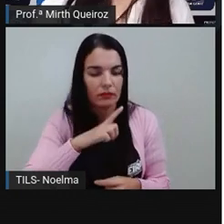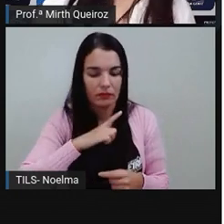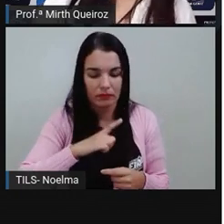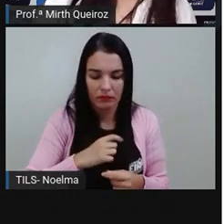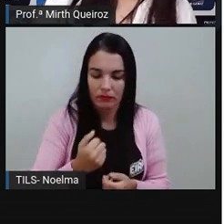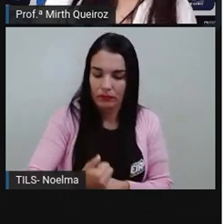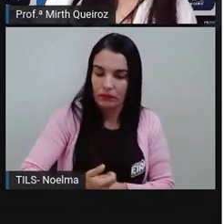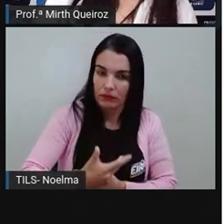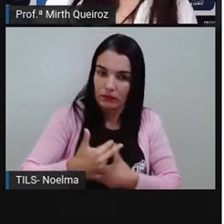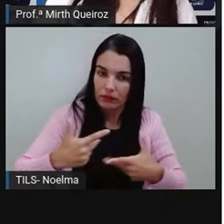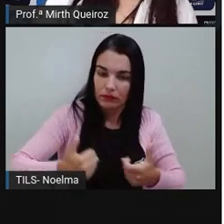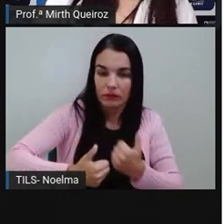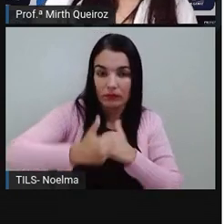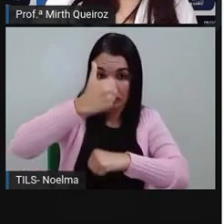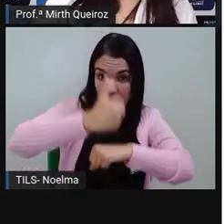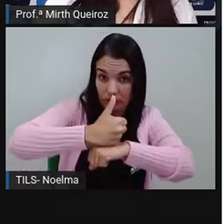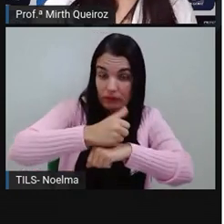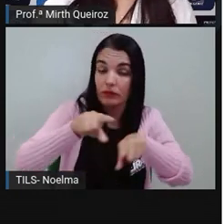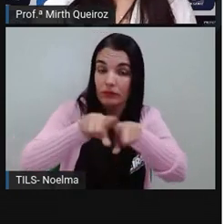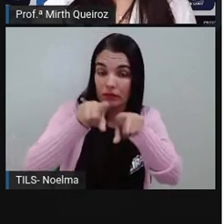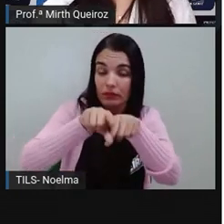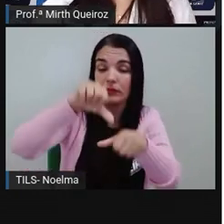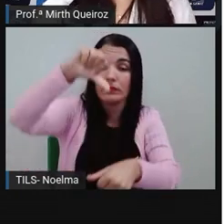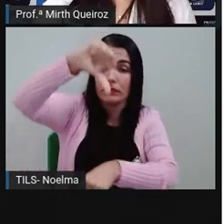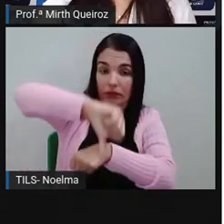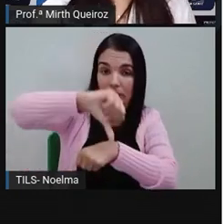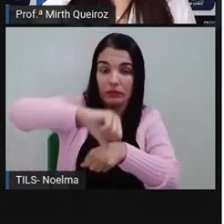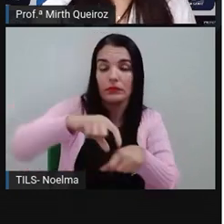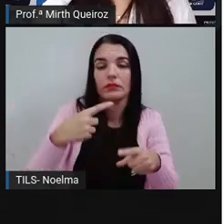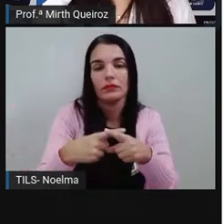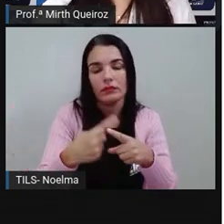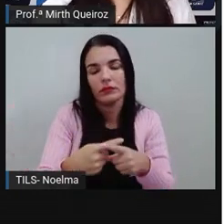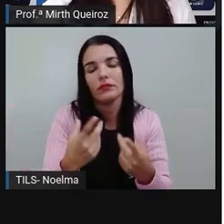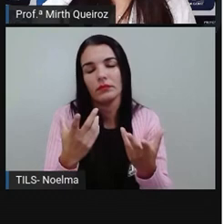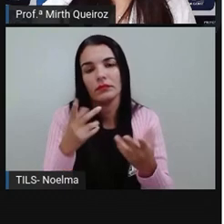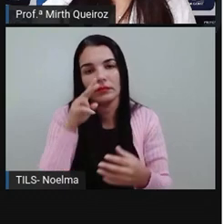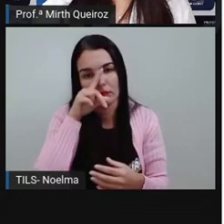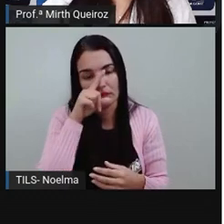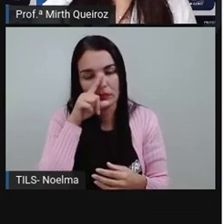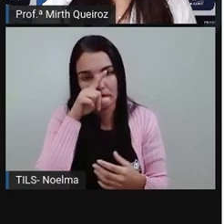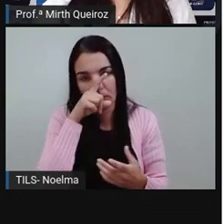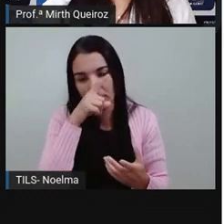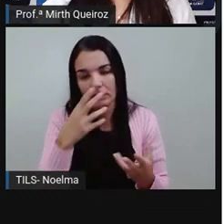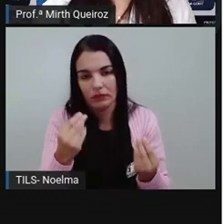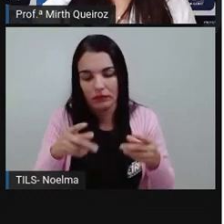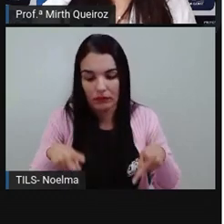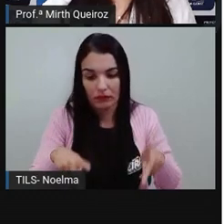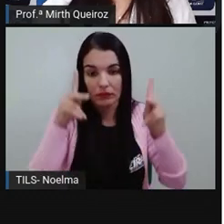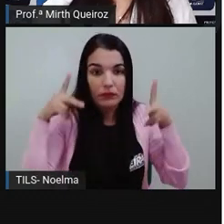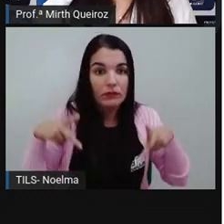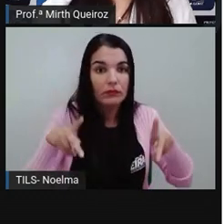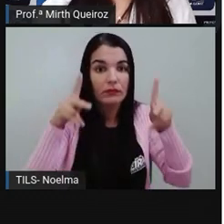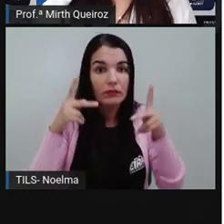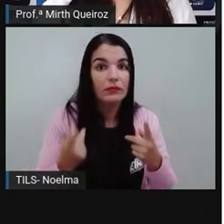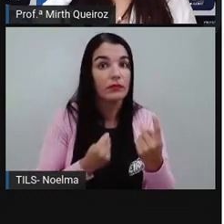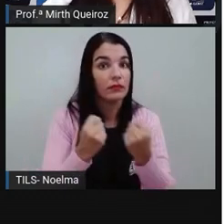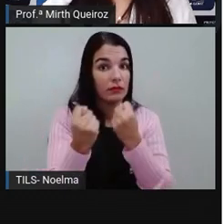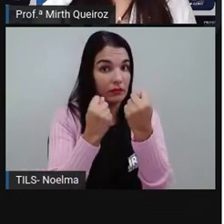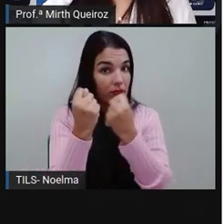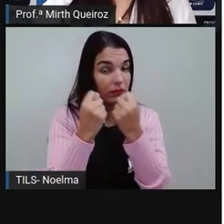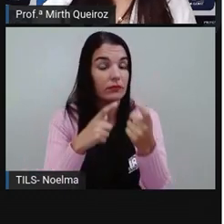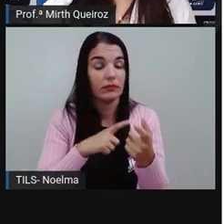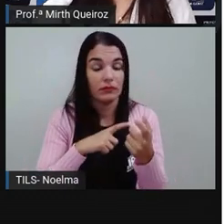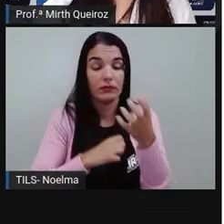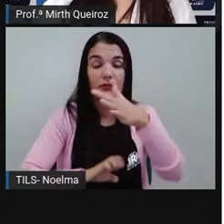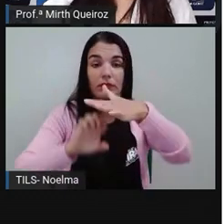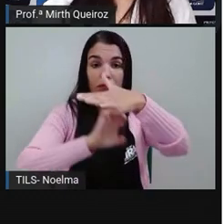porém, tem também coisas negativas. É uma região muito desenvolvida economicamente. Tem muitos polos